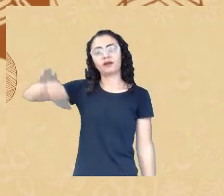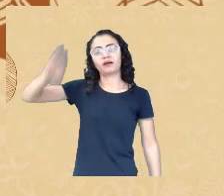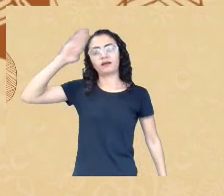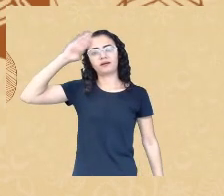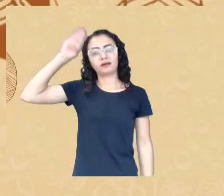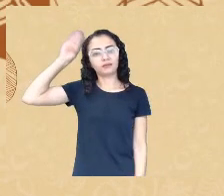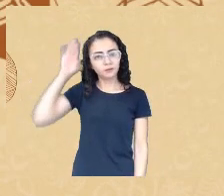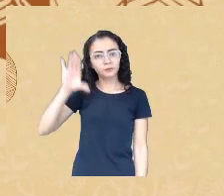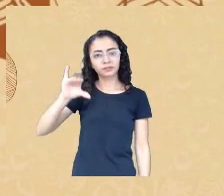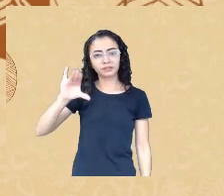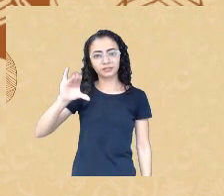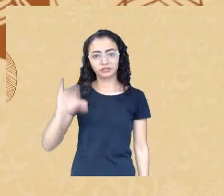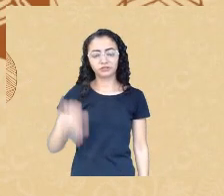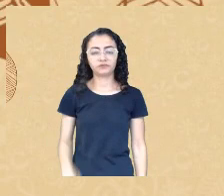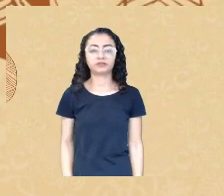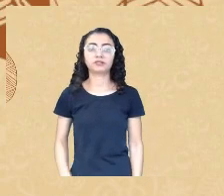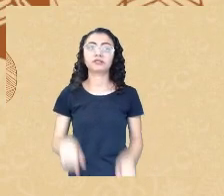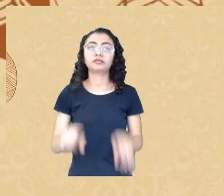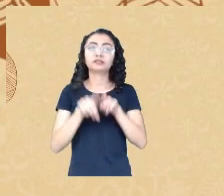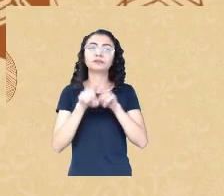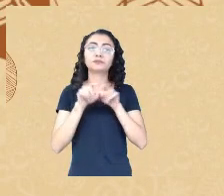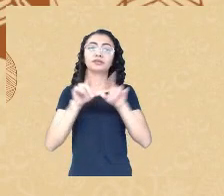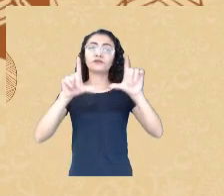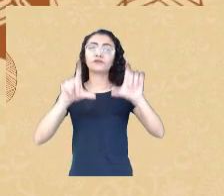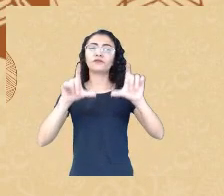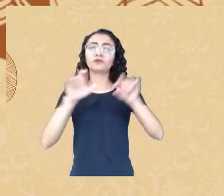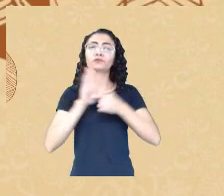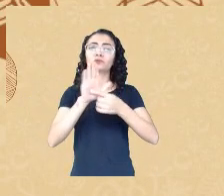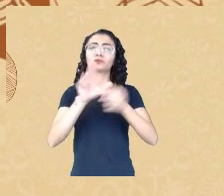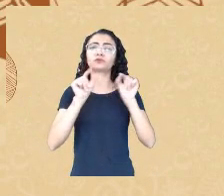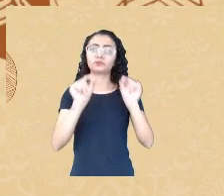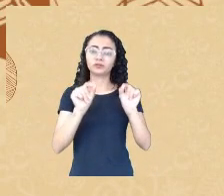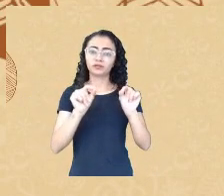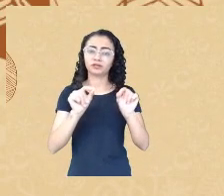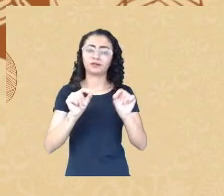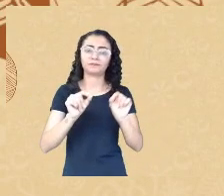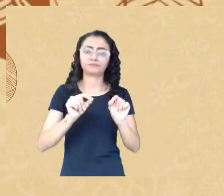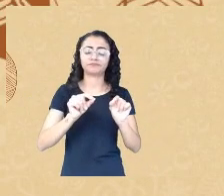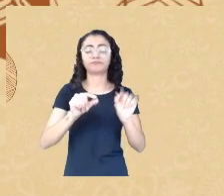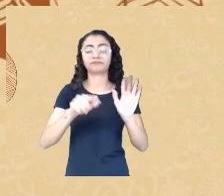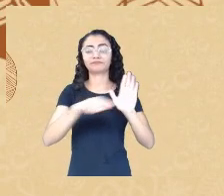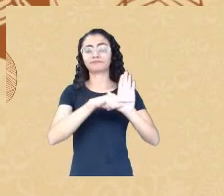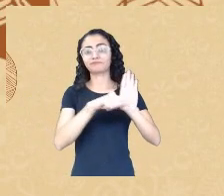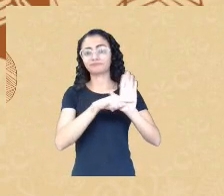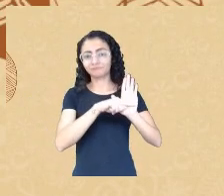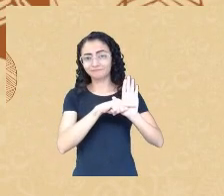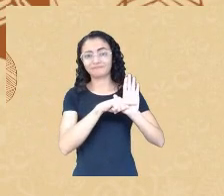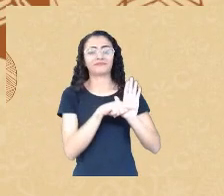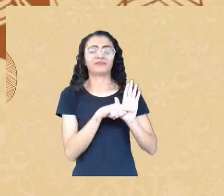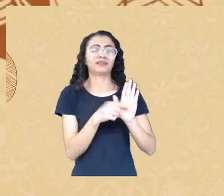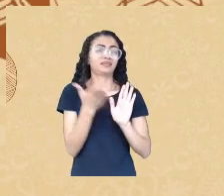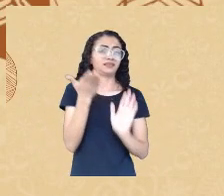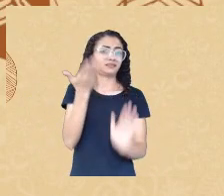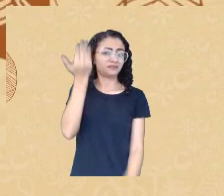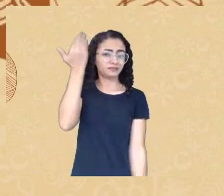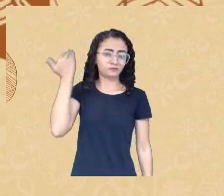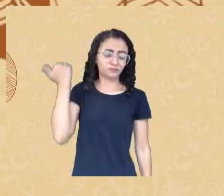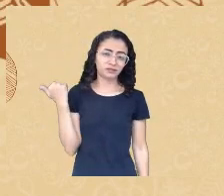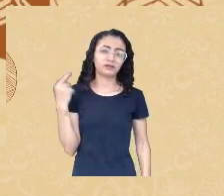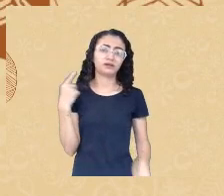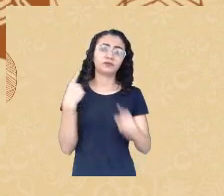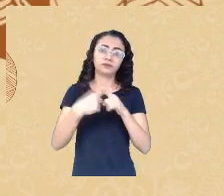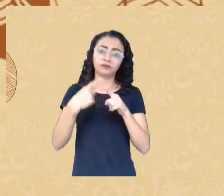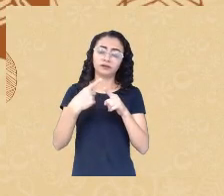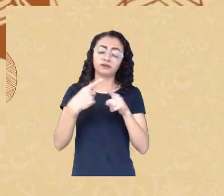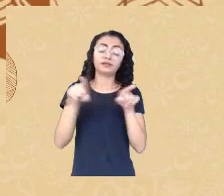essa imagem mostra para a gente o lado negativo de que naquela época e ainda hoje a ciência tem um predomínio